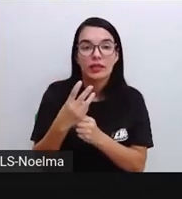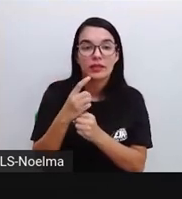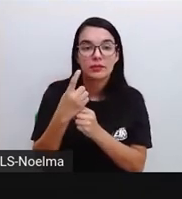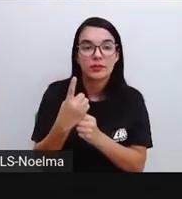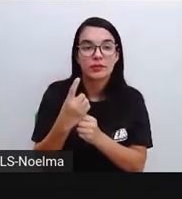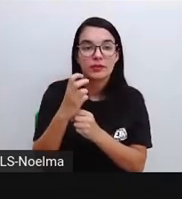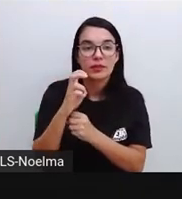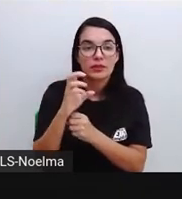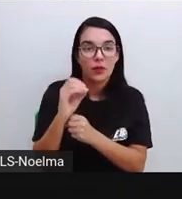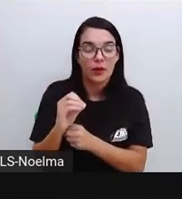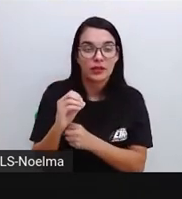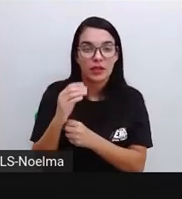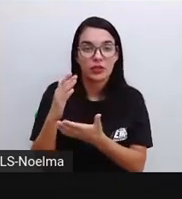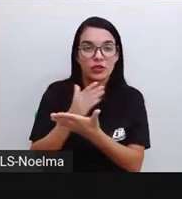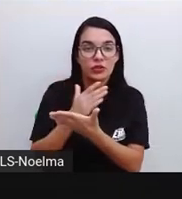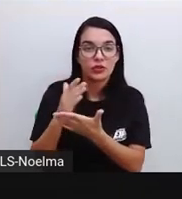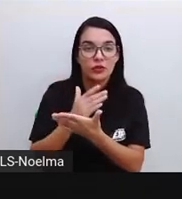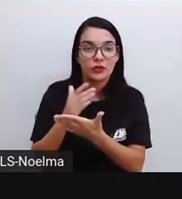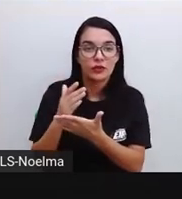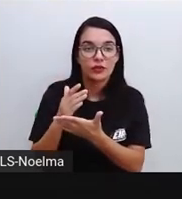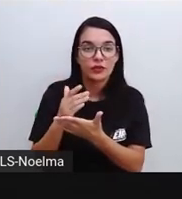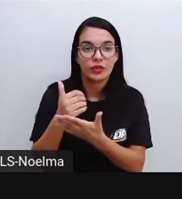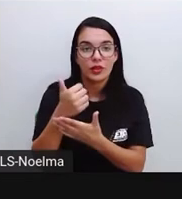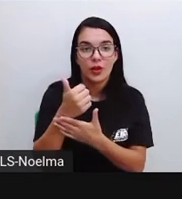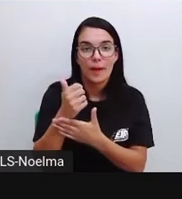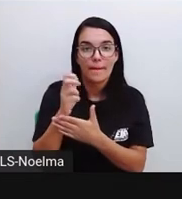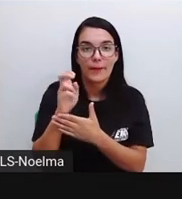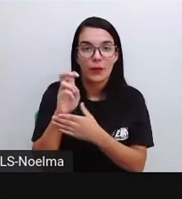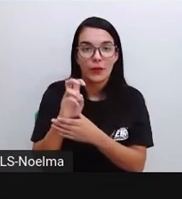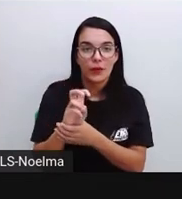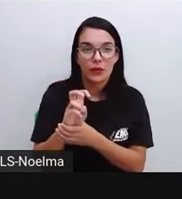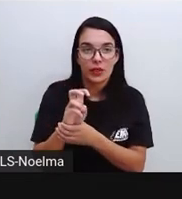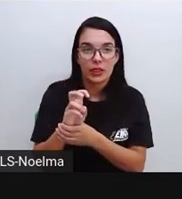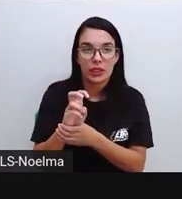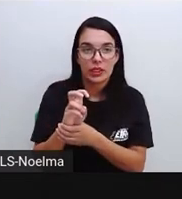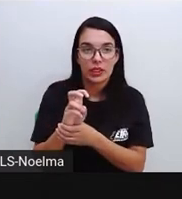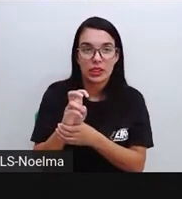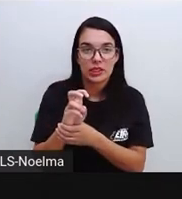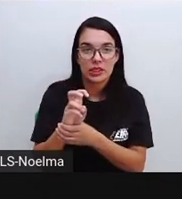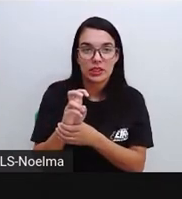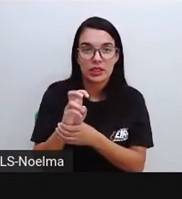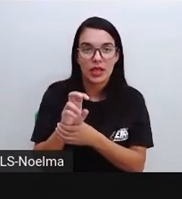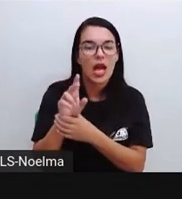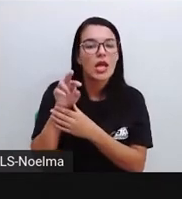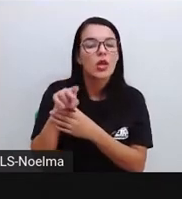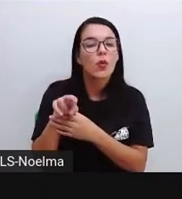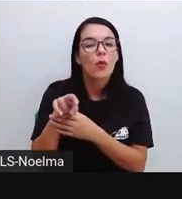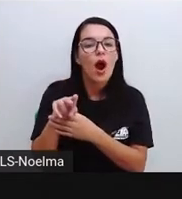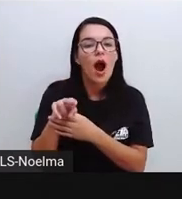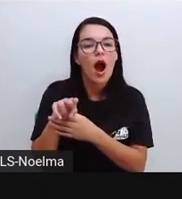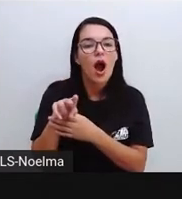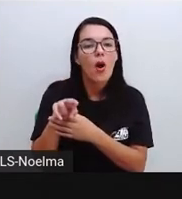.150 dividido por 15, certo?